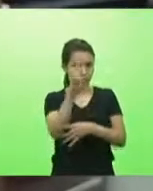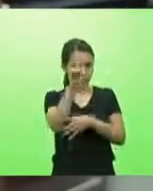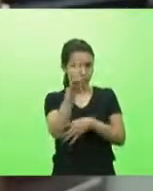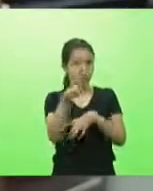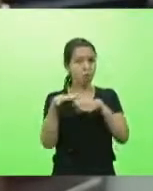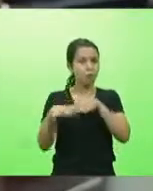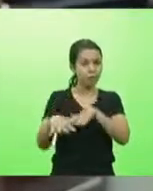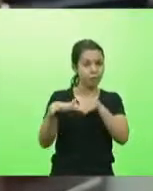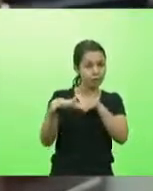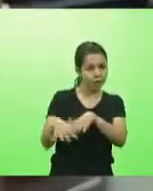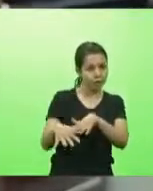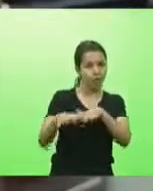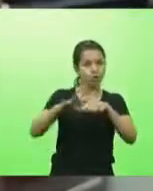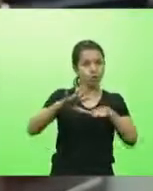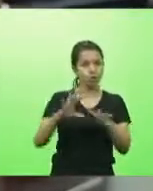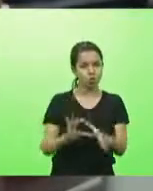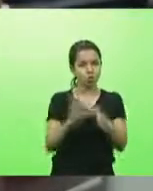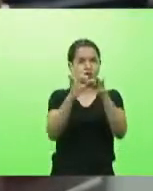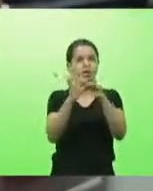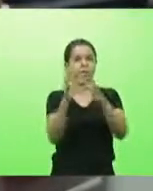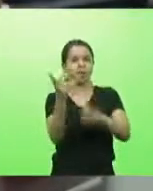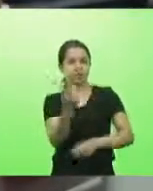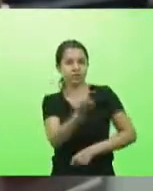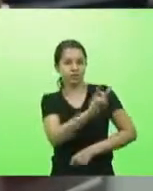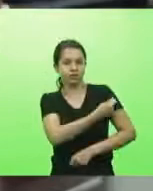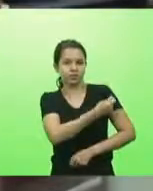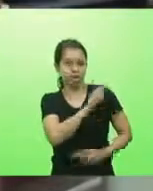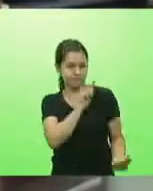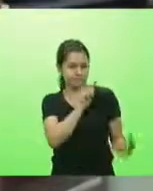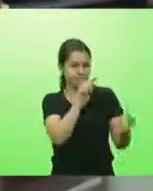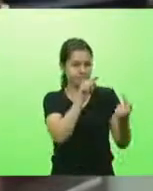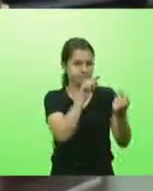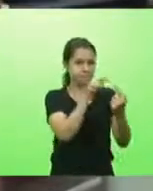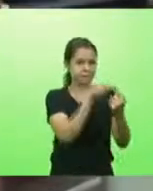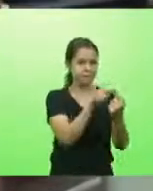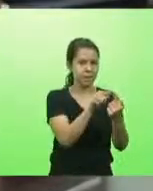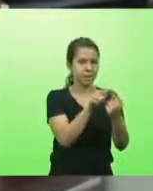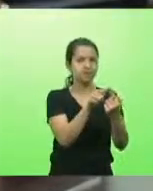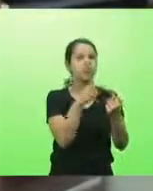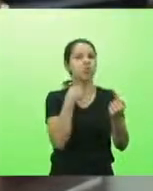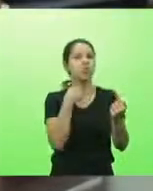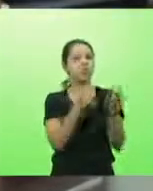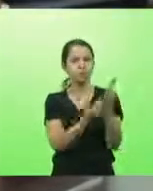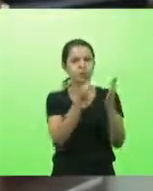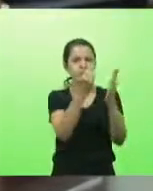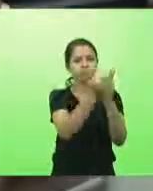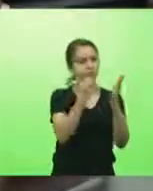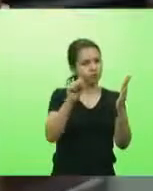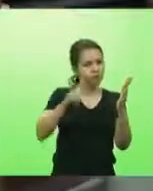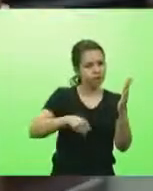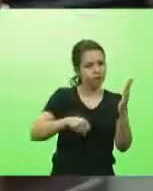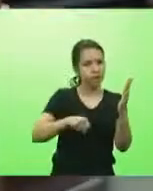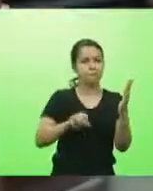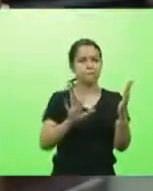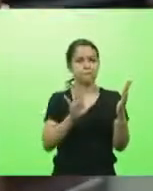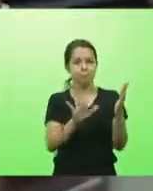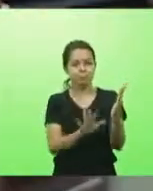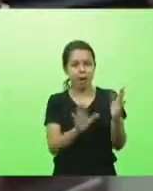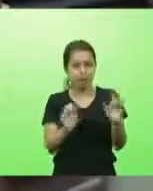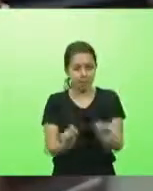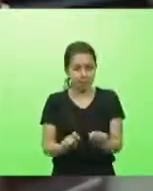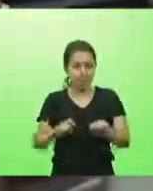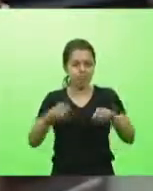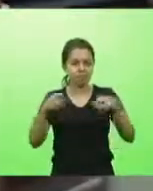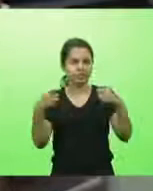Vacina. A meta é audaciosa, sim, mas nada é impossível quando se tem força de vontade, coragem